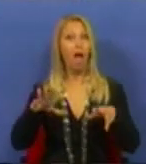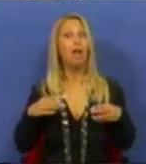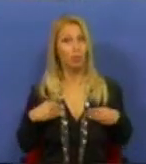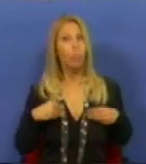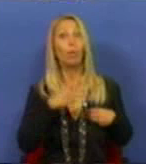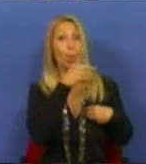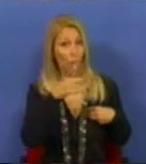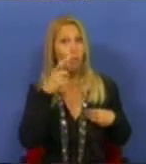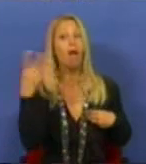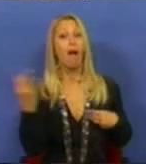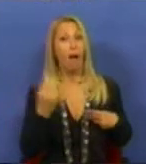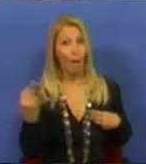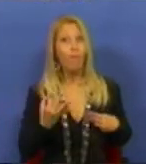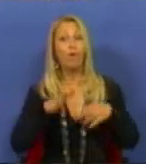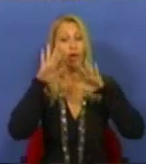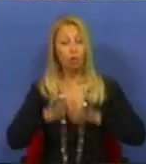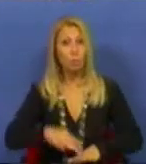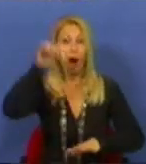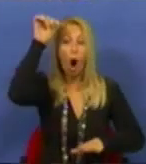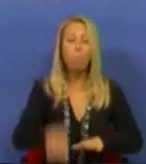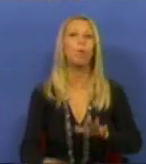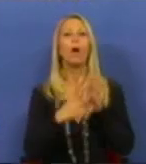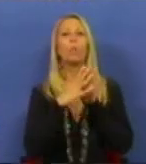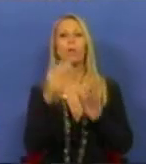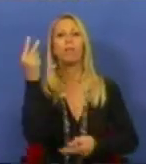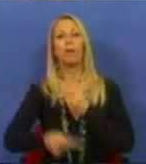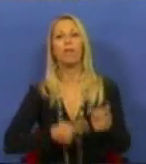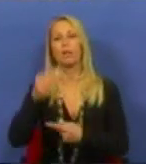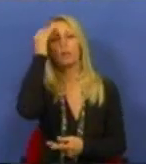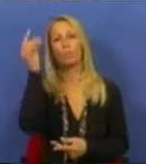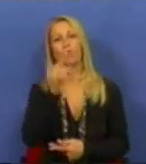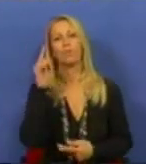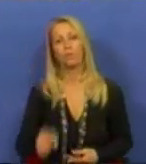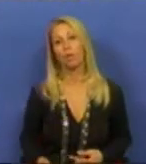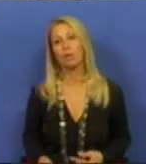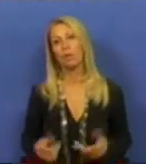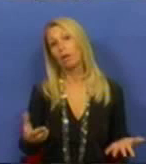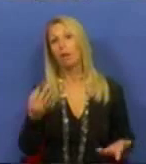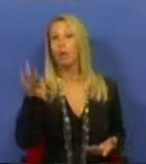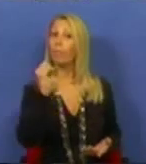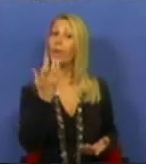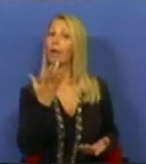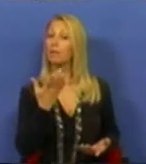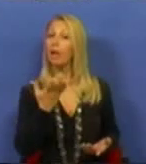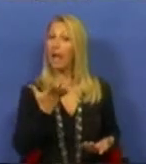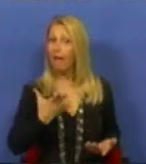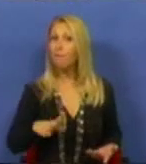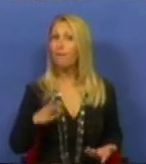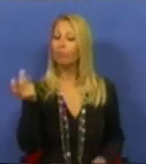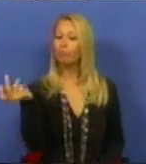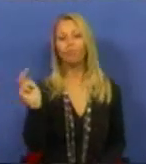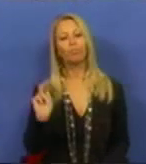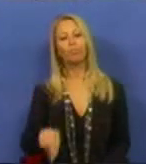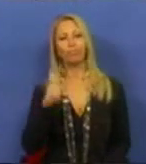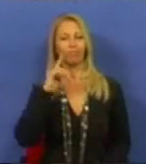suspender imediatamente o modelo de avaliação de desempenho de docentes. E o PS quis aqui apresentar-se como